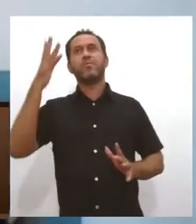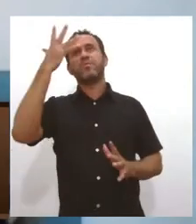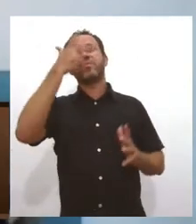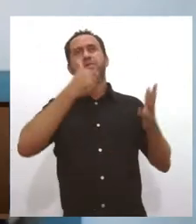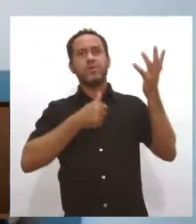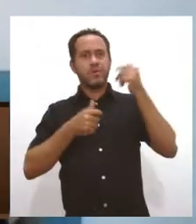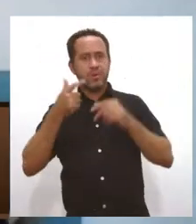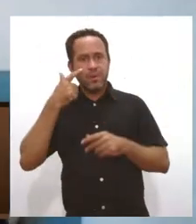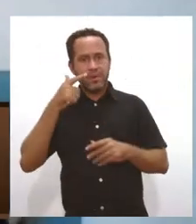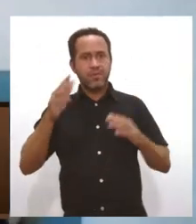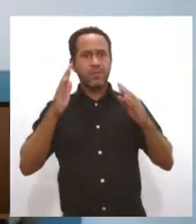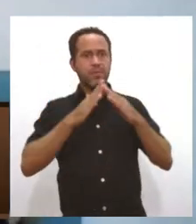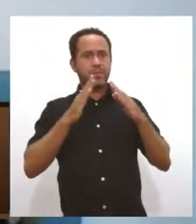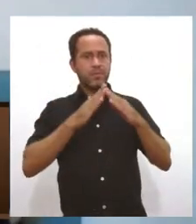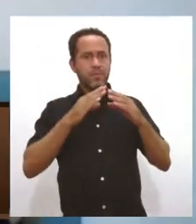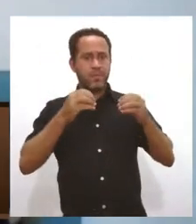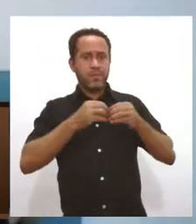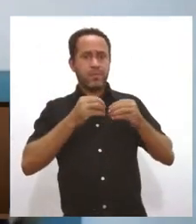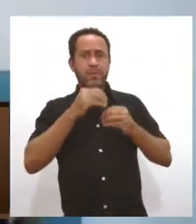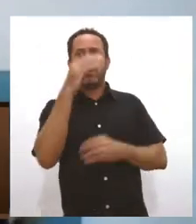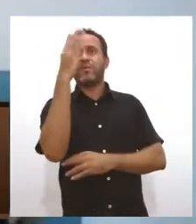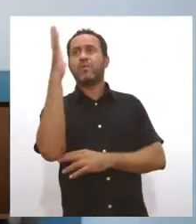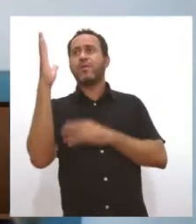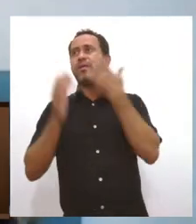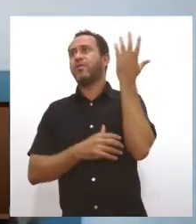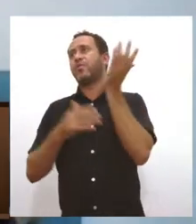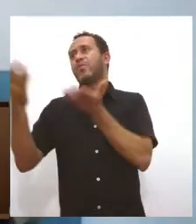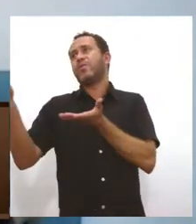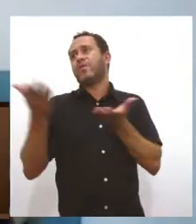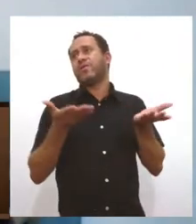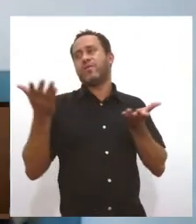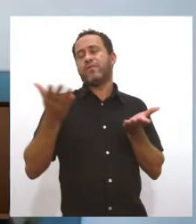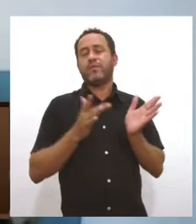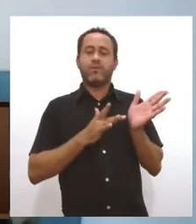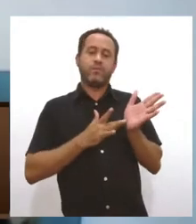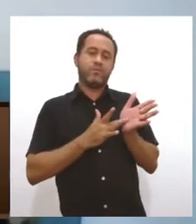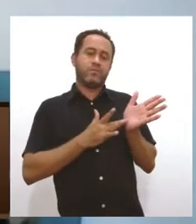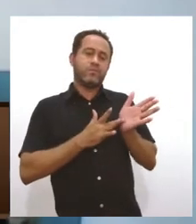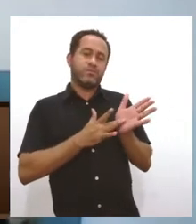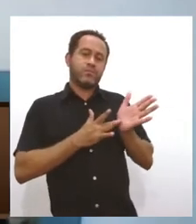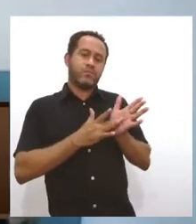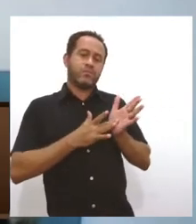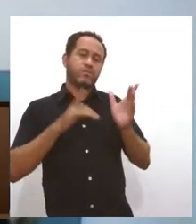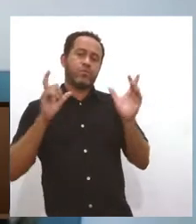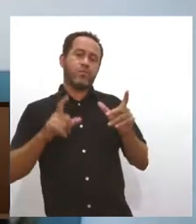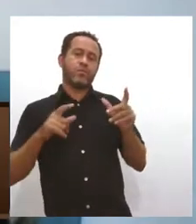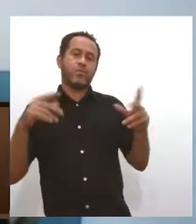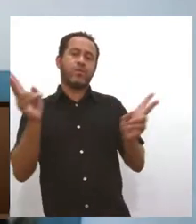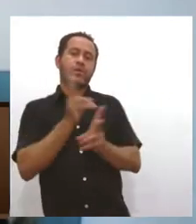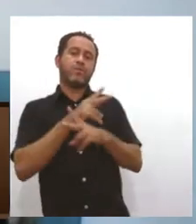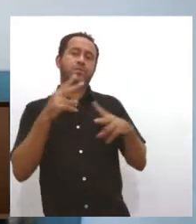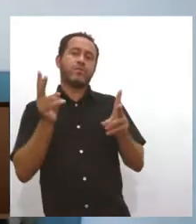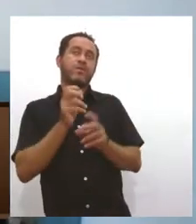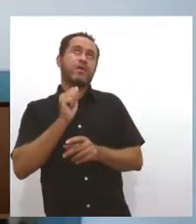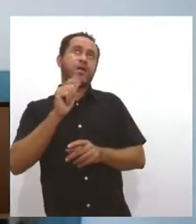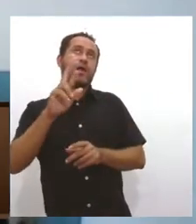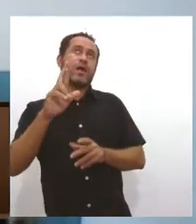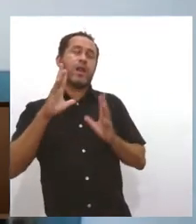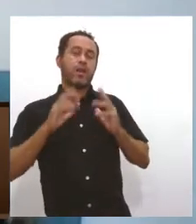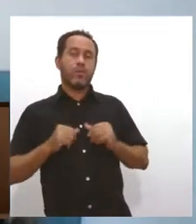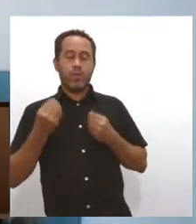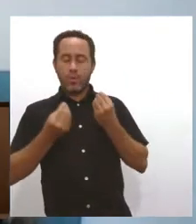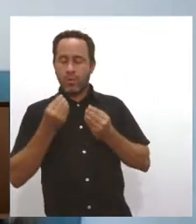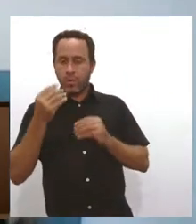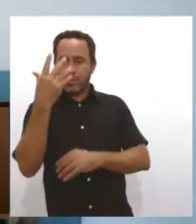a virem morar próximos à natureza. Virem morar no lugar onde você vai ter o contato com a natureza, sendo que